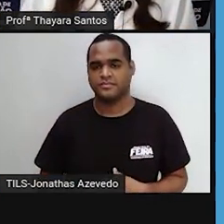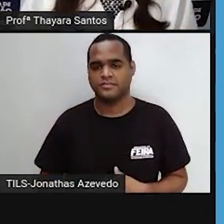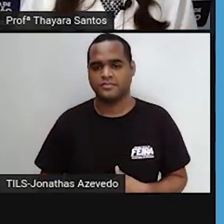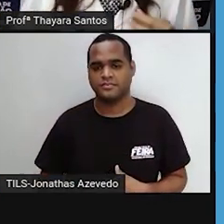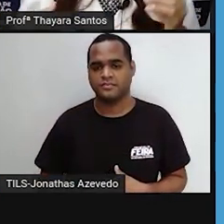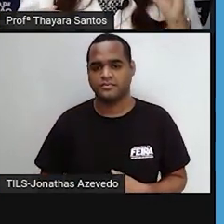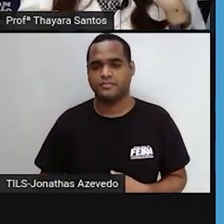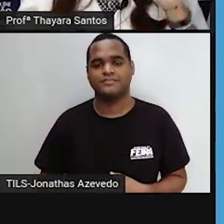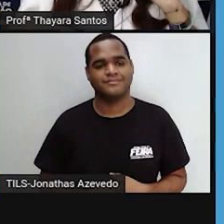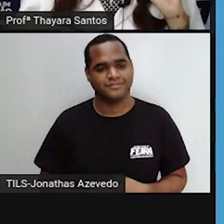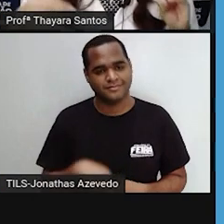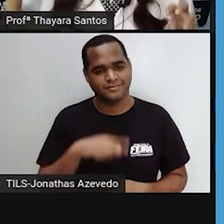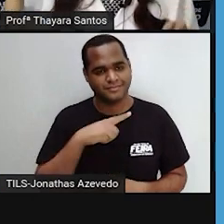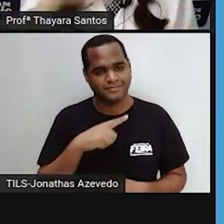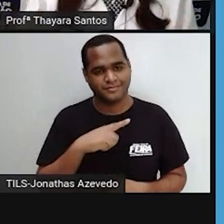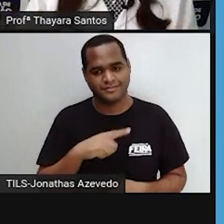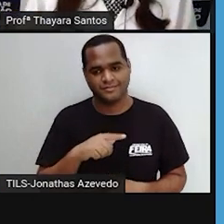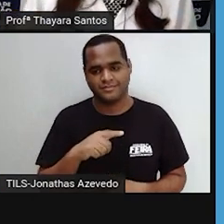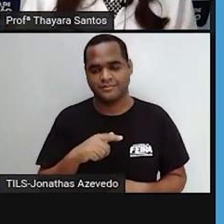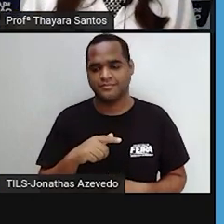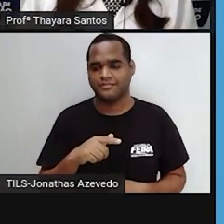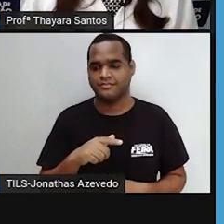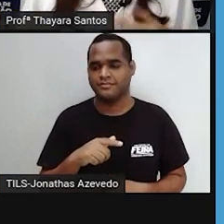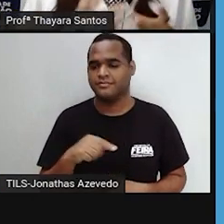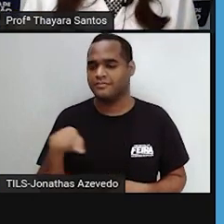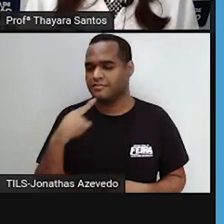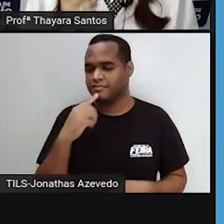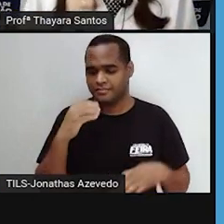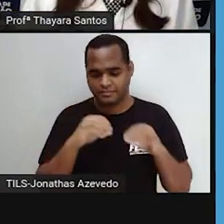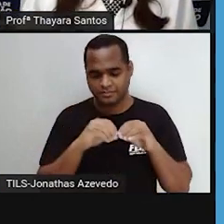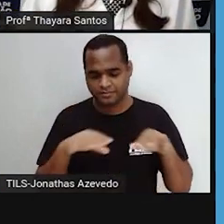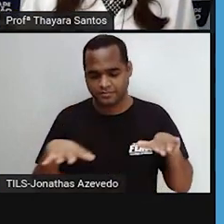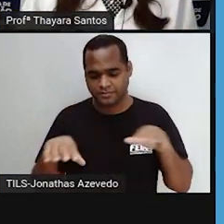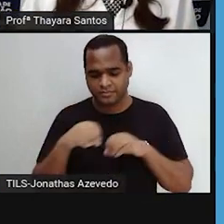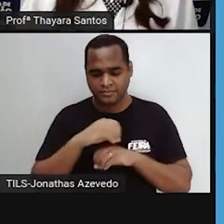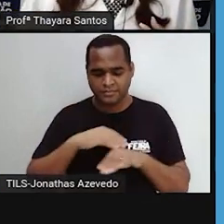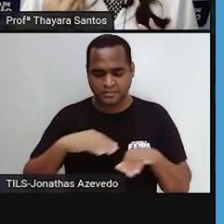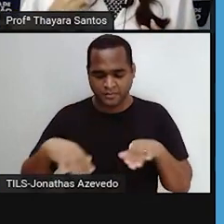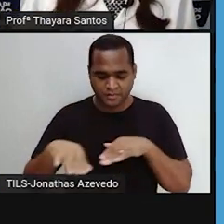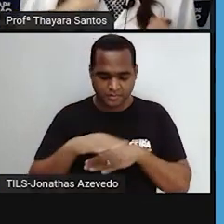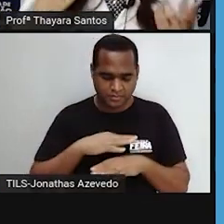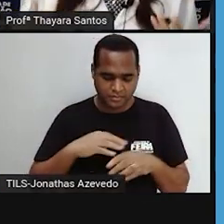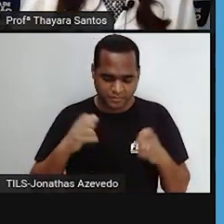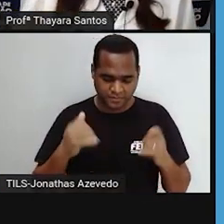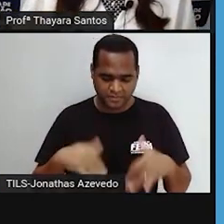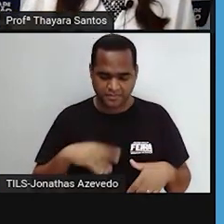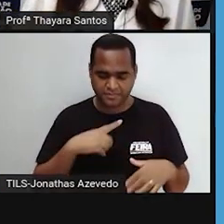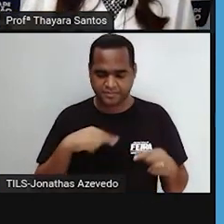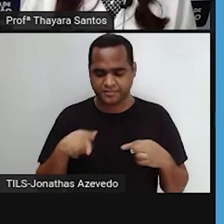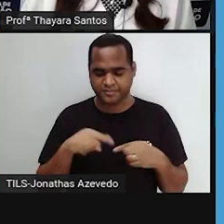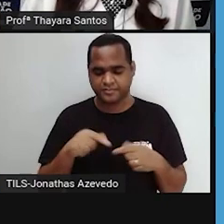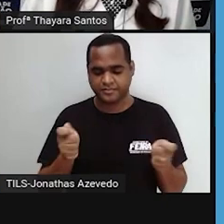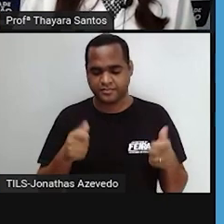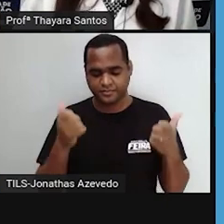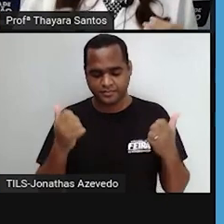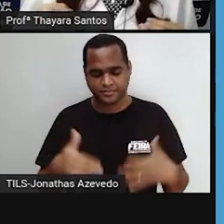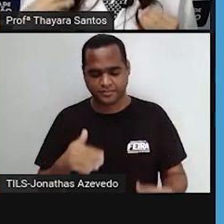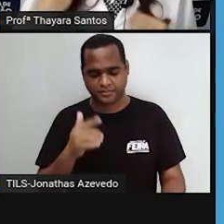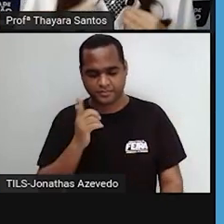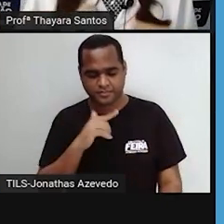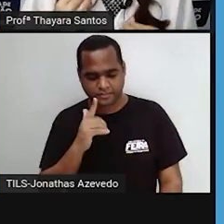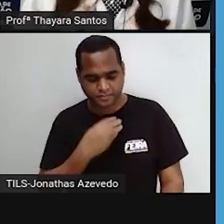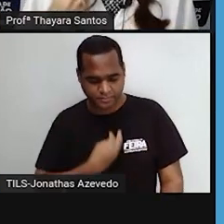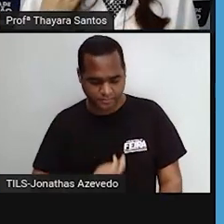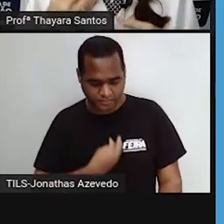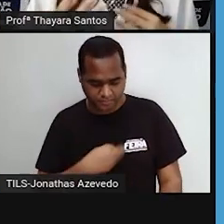oxigênio. Então a gente aproveita esse oxigênio que liberado pelas plantas e pelas algas, para que a gente consiga sobreviver no ambiente. E